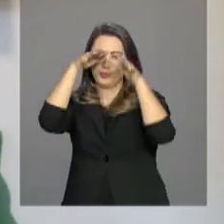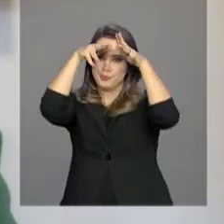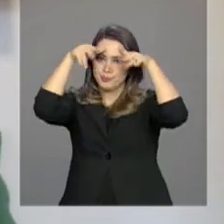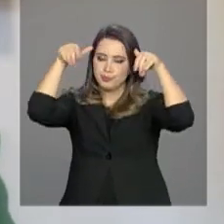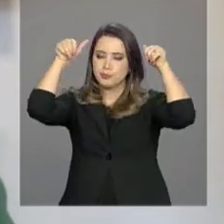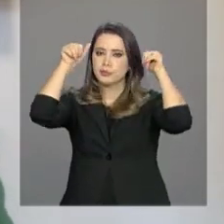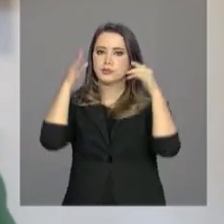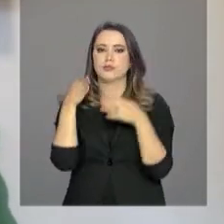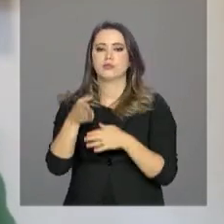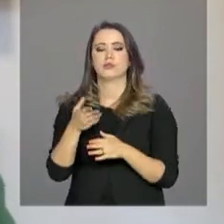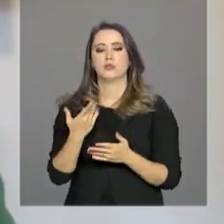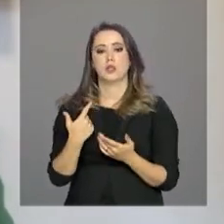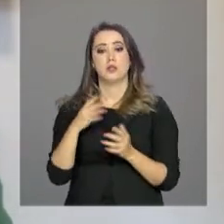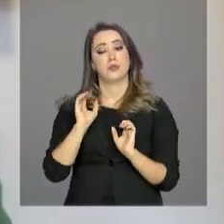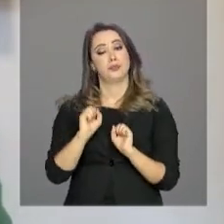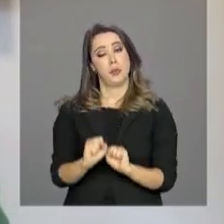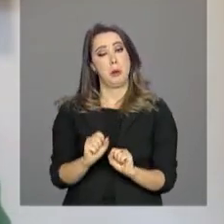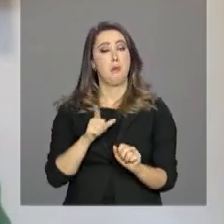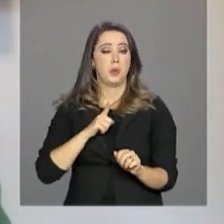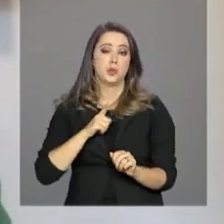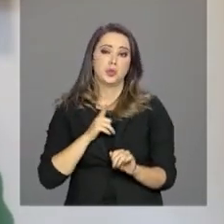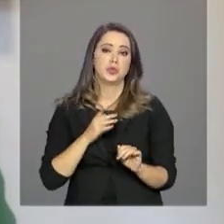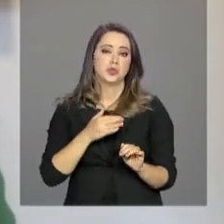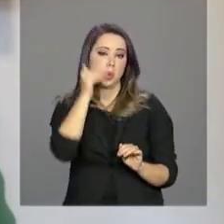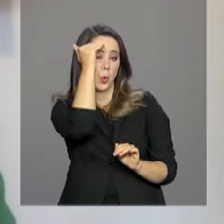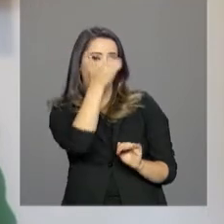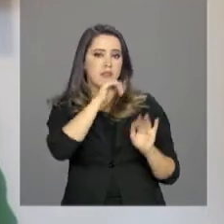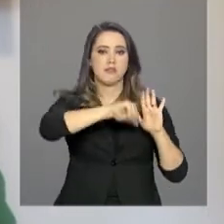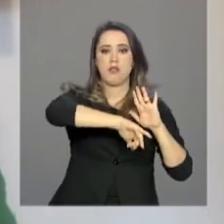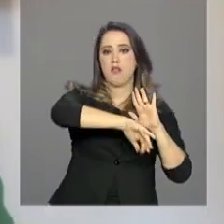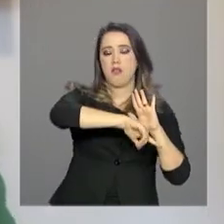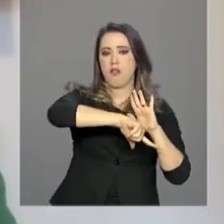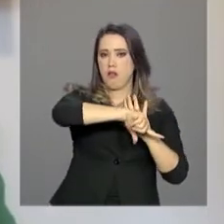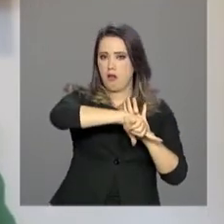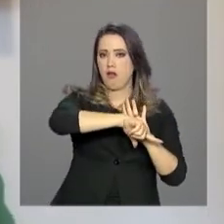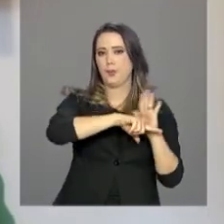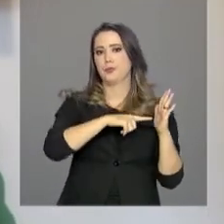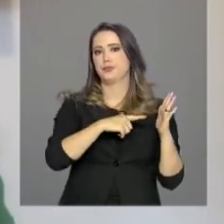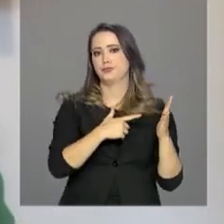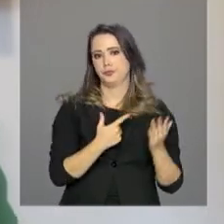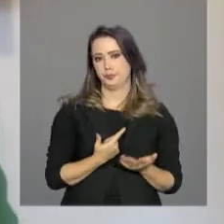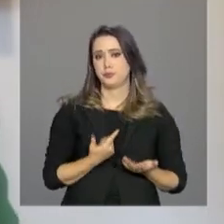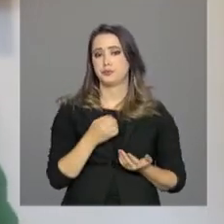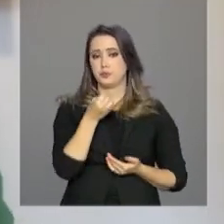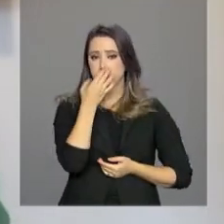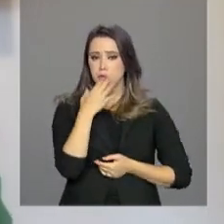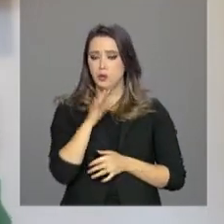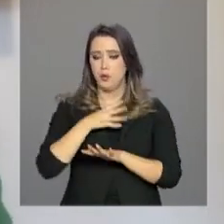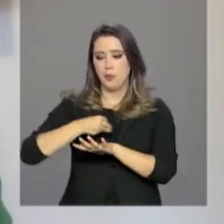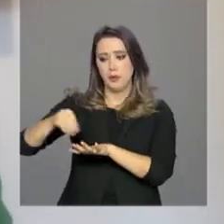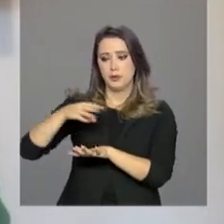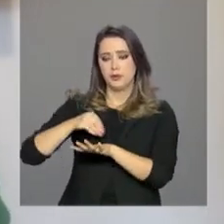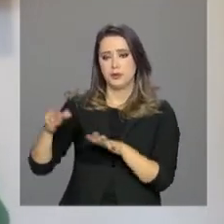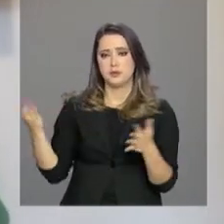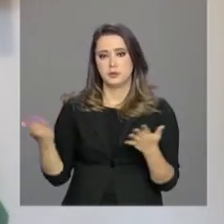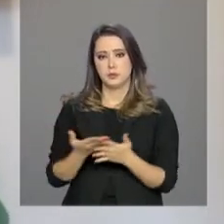Unidos de maneira supostamente ilegal. A boa notícia que o ministro trouxe nessa